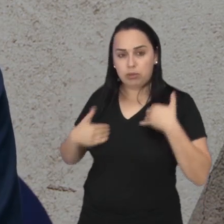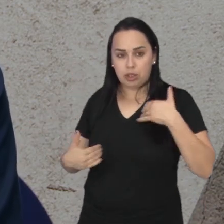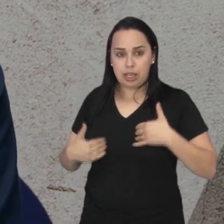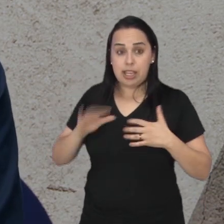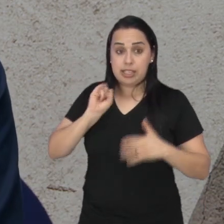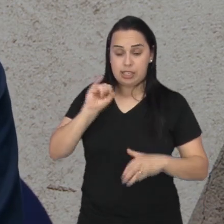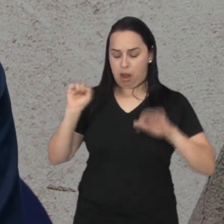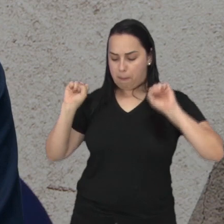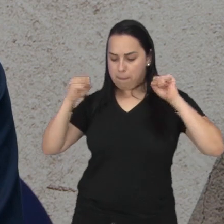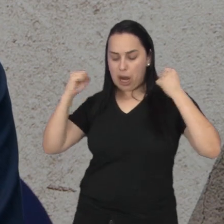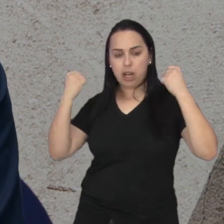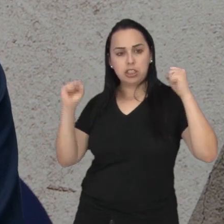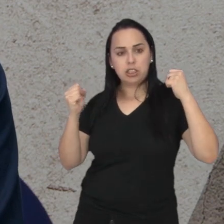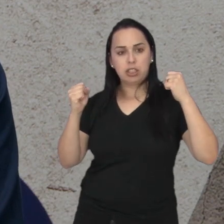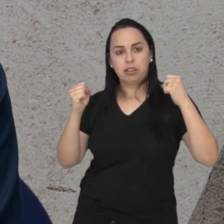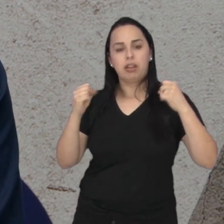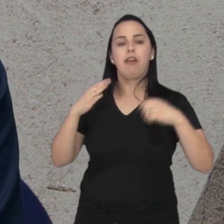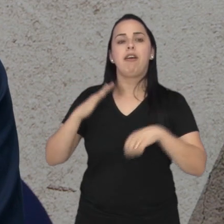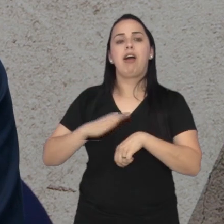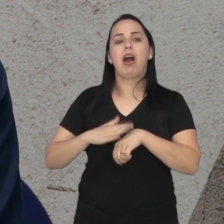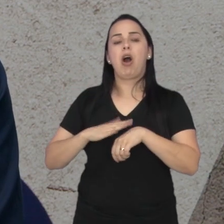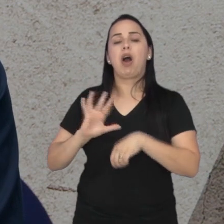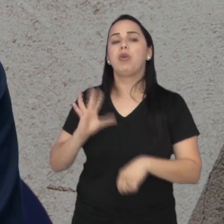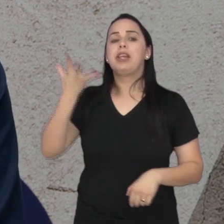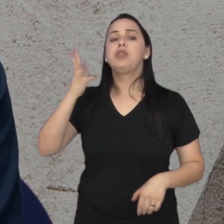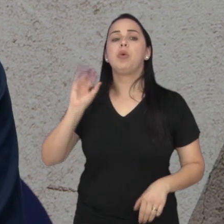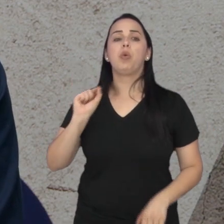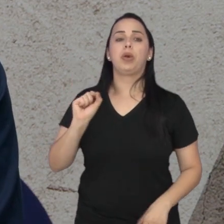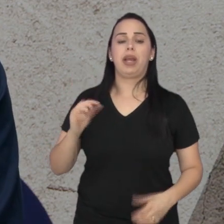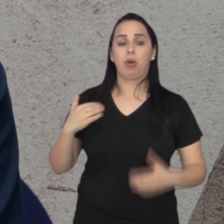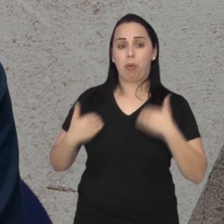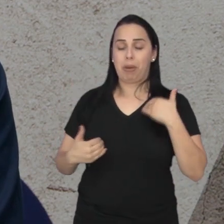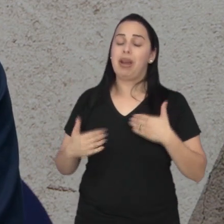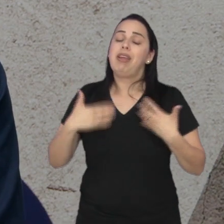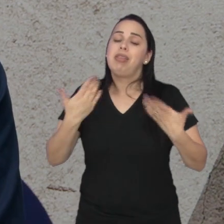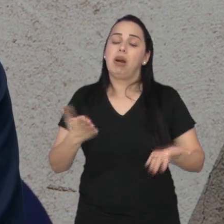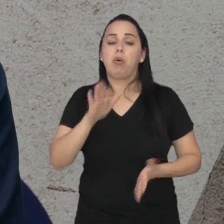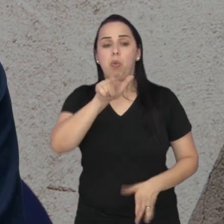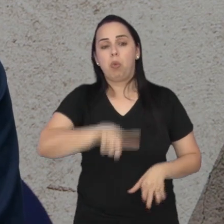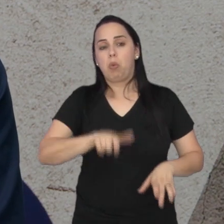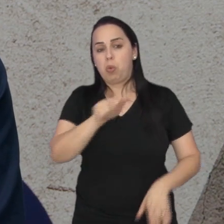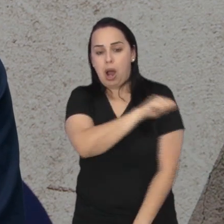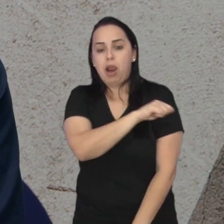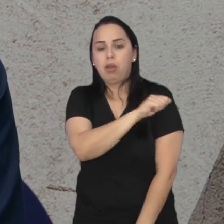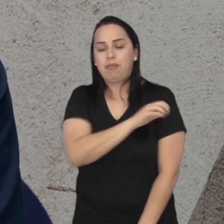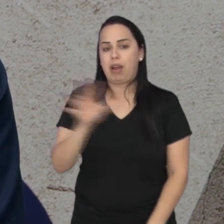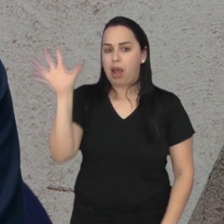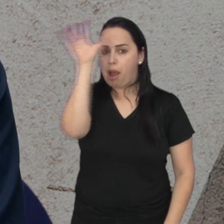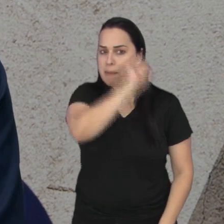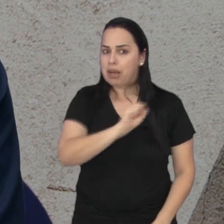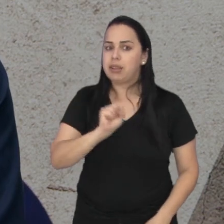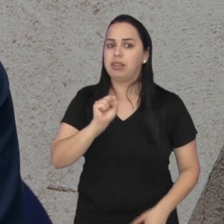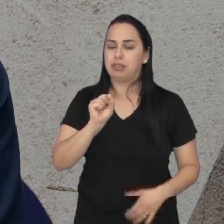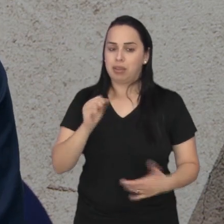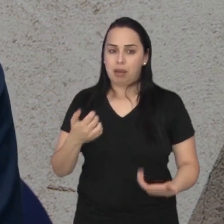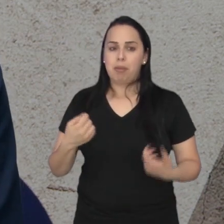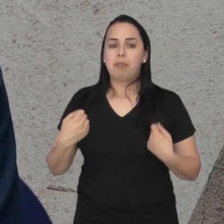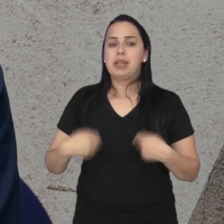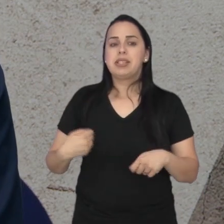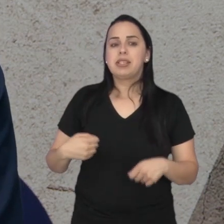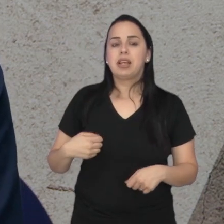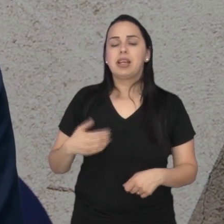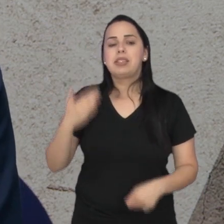estímulo do exercício. Então, o aluno vai compreender isso, porque a gente vai ter que trabalhar com um volume,